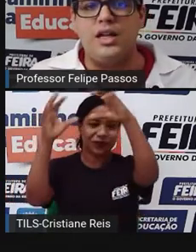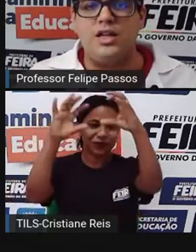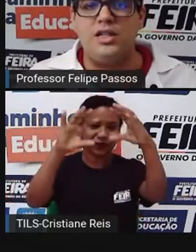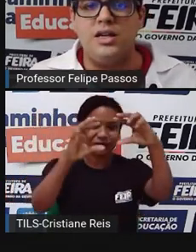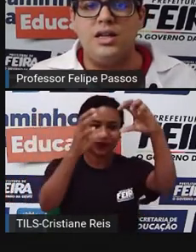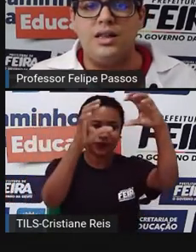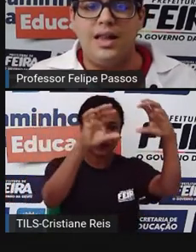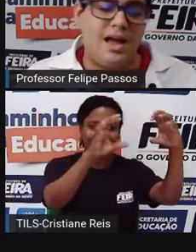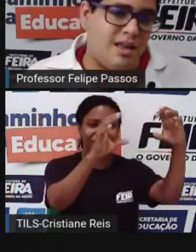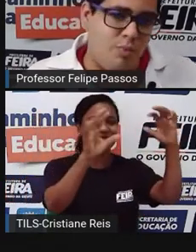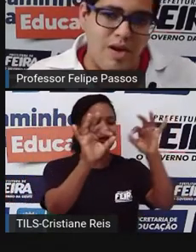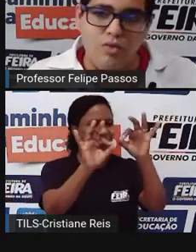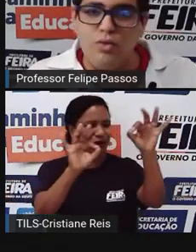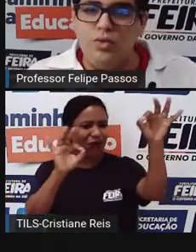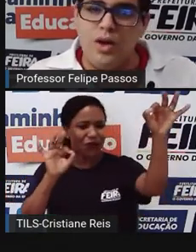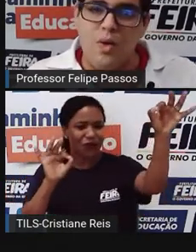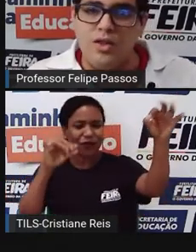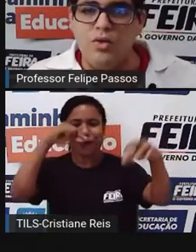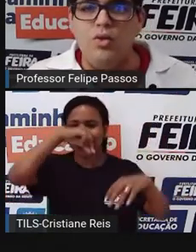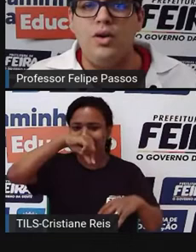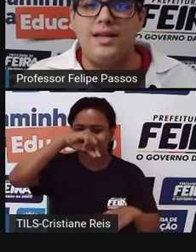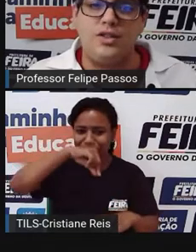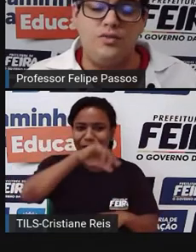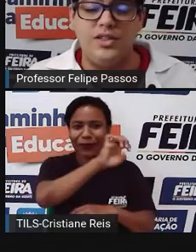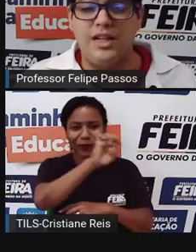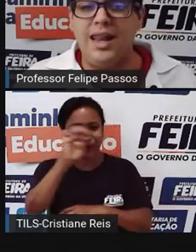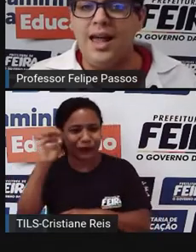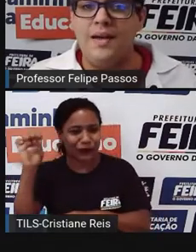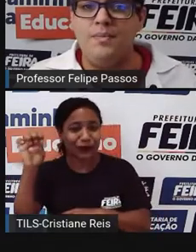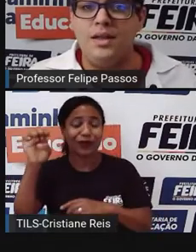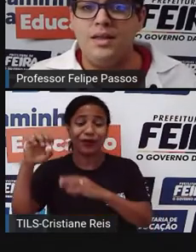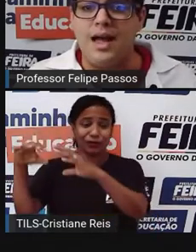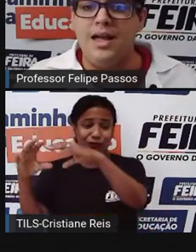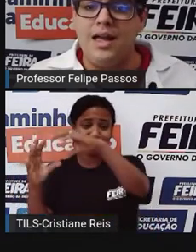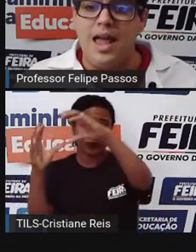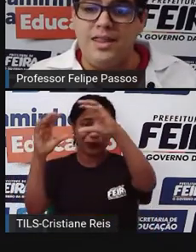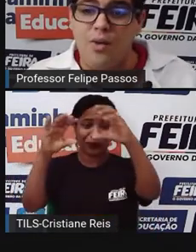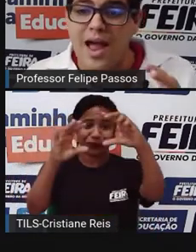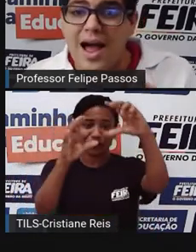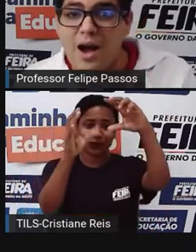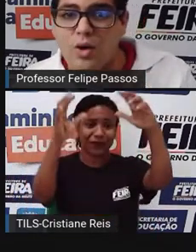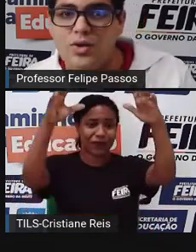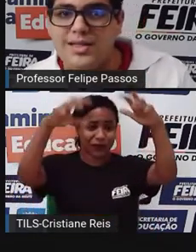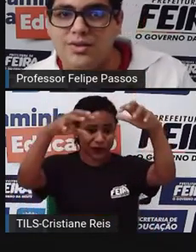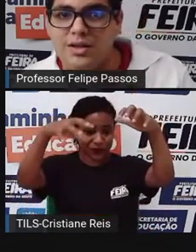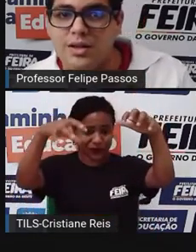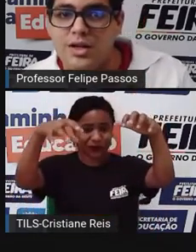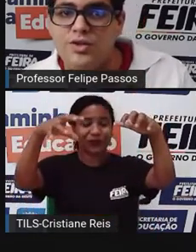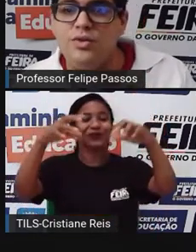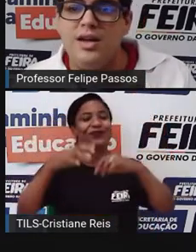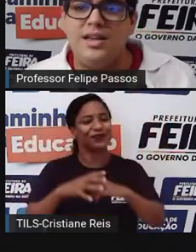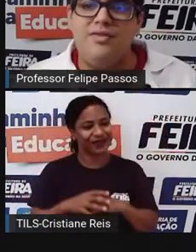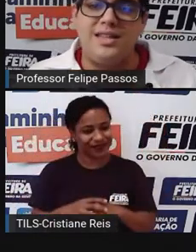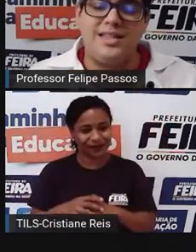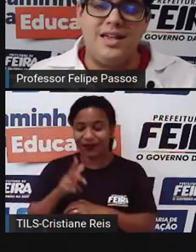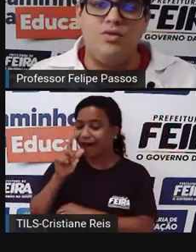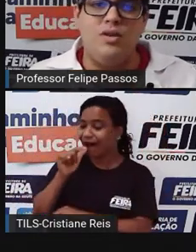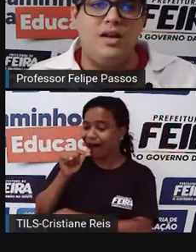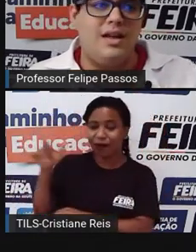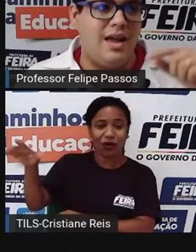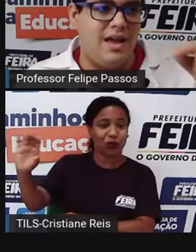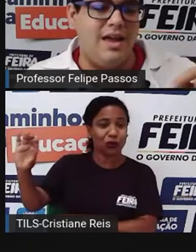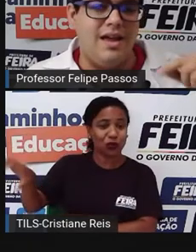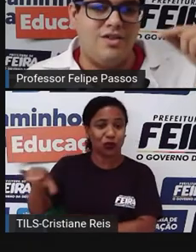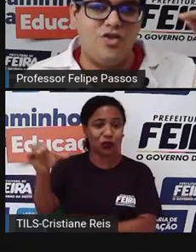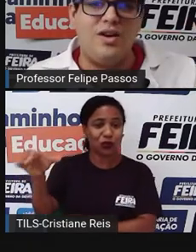do continente, lá no Peru, no Equador, essa chuva chega lá. Então, é a água do Oceano Atlântico que vai sendo